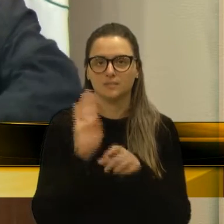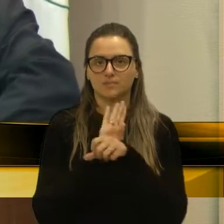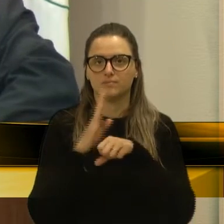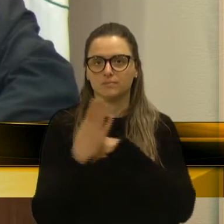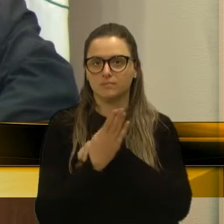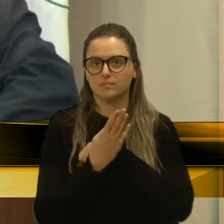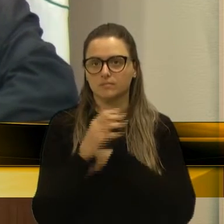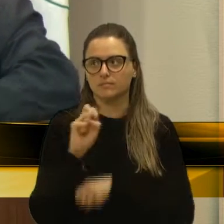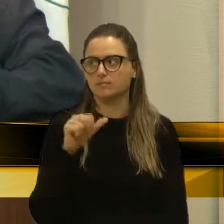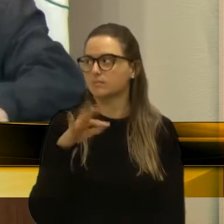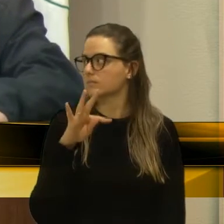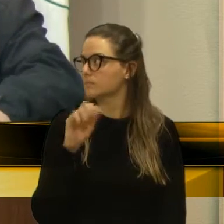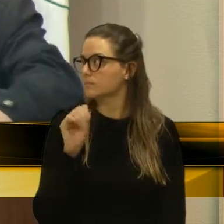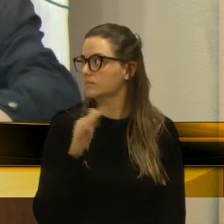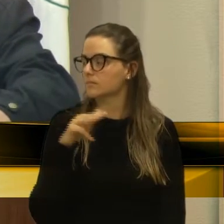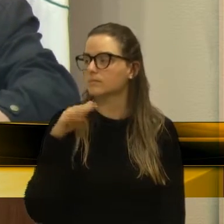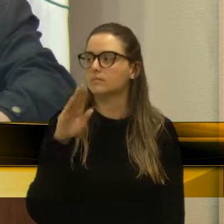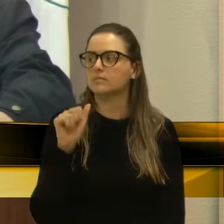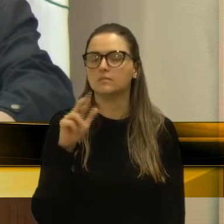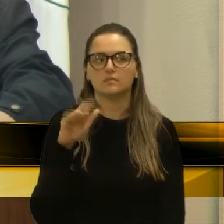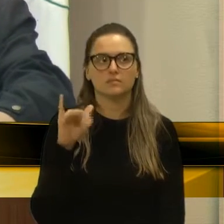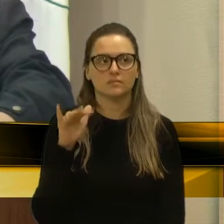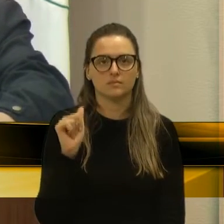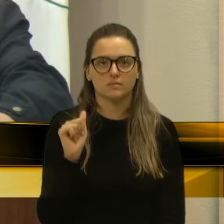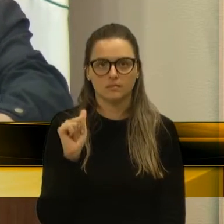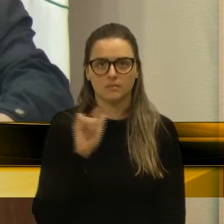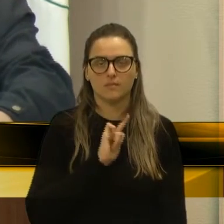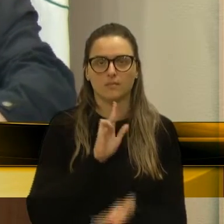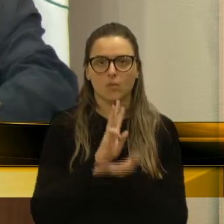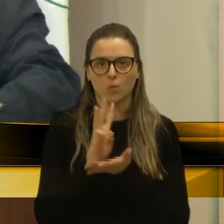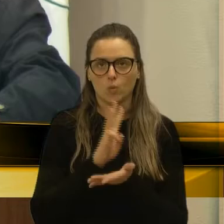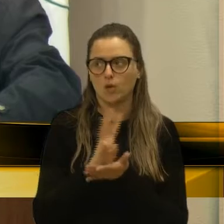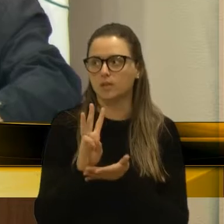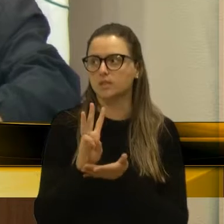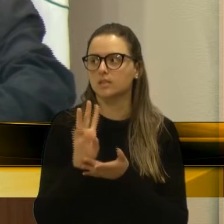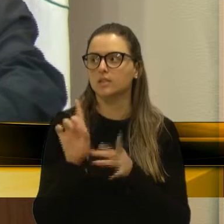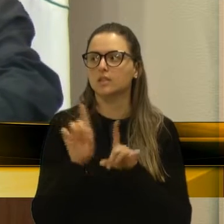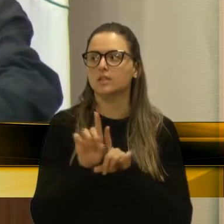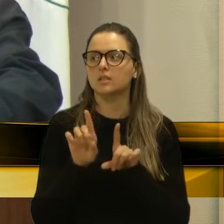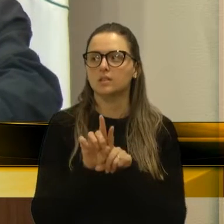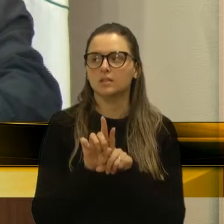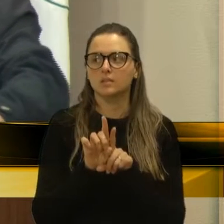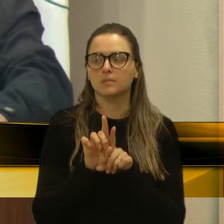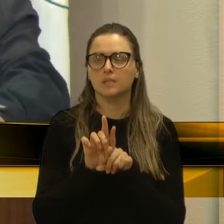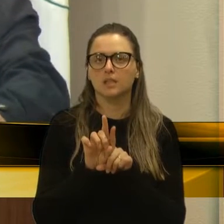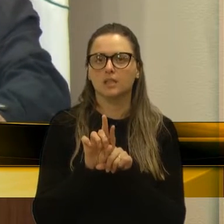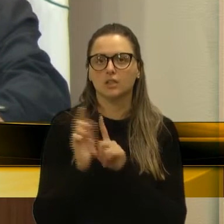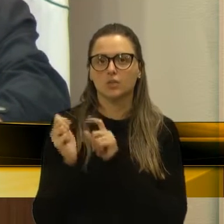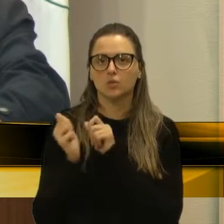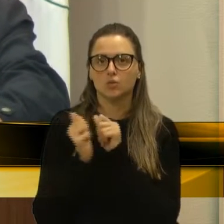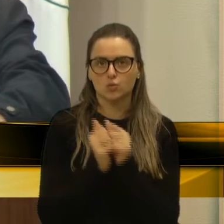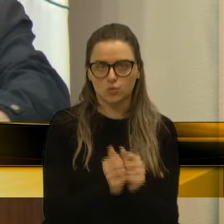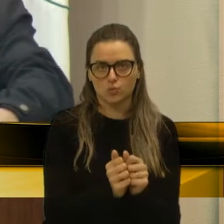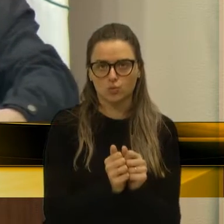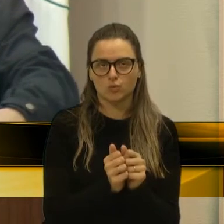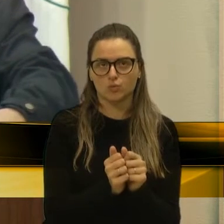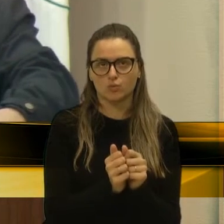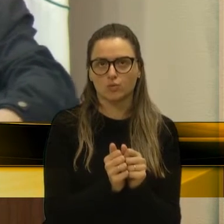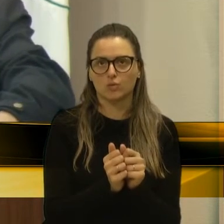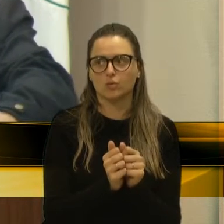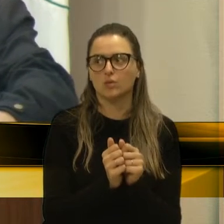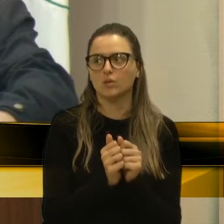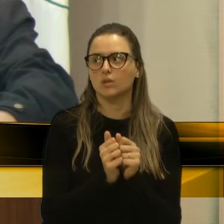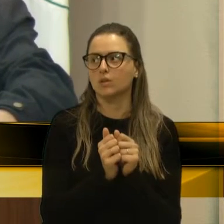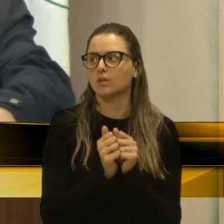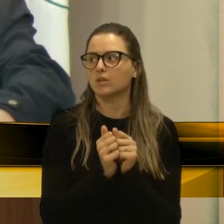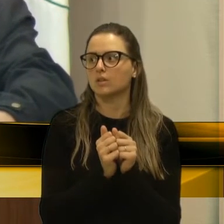Santa Bárbara de Anareque, ela mandou pelo WhatsApp, nós estivemos até a casa dela, que o problema era as condições que